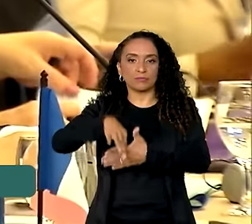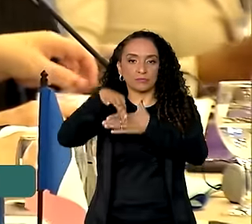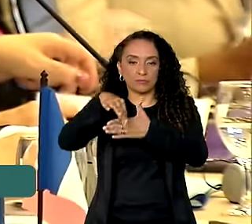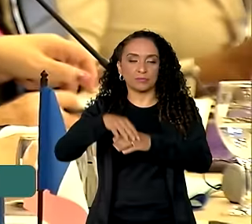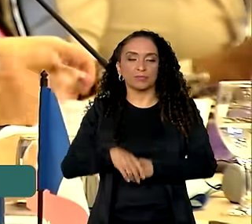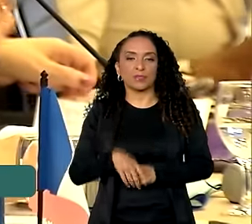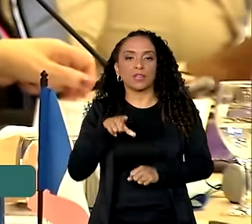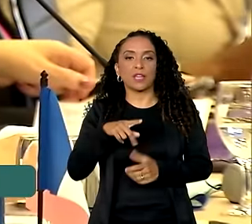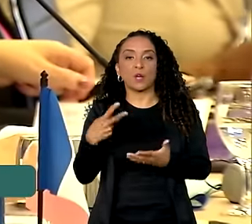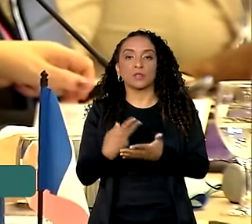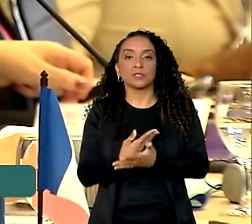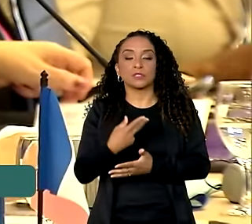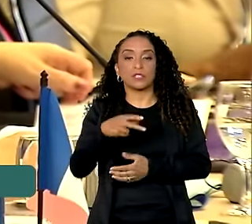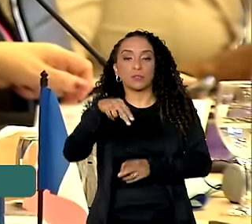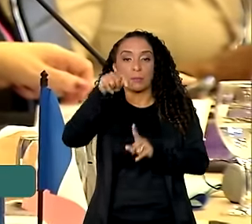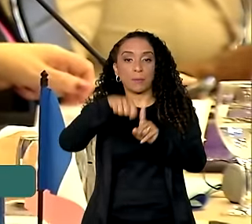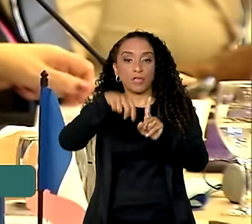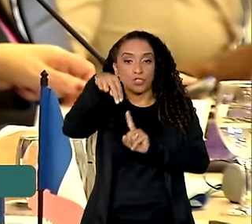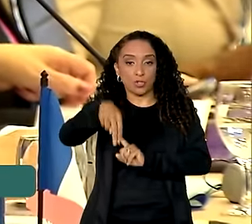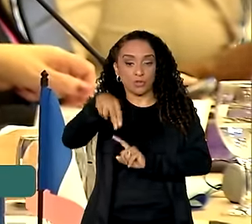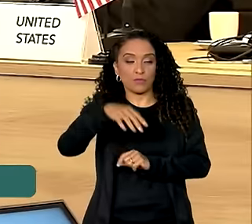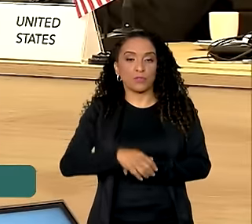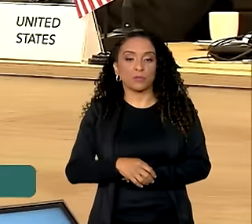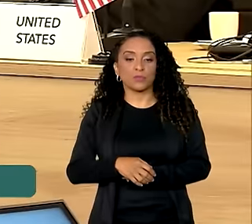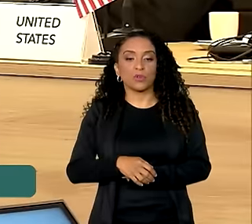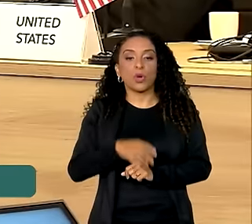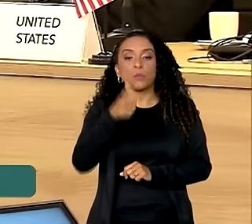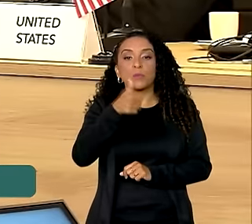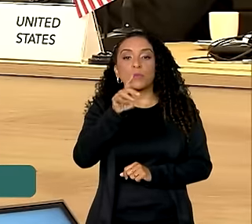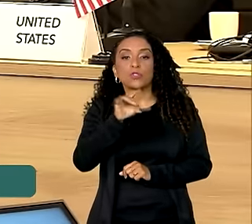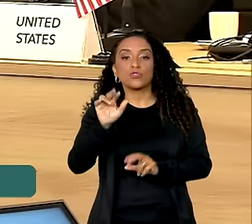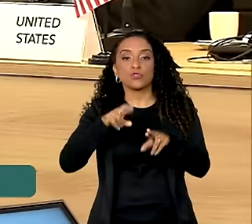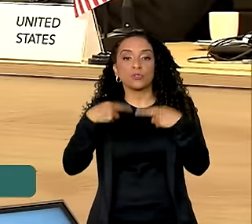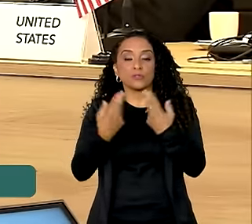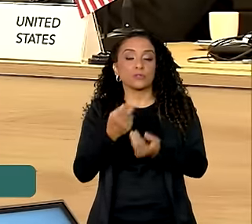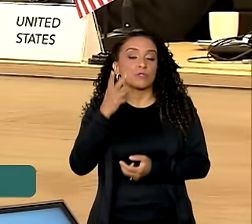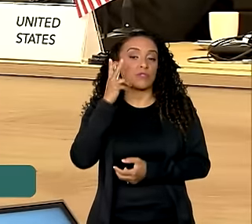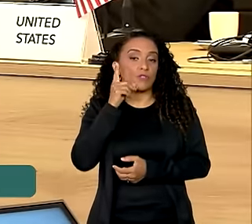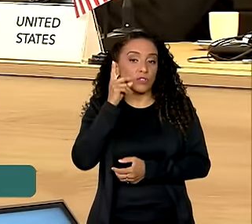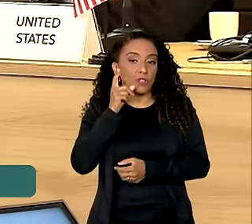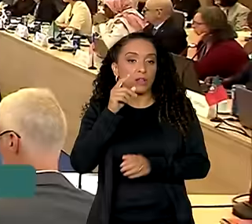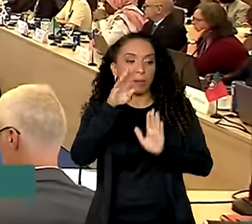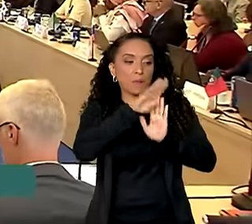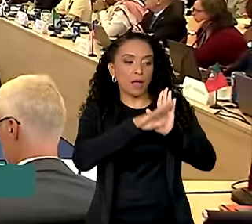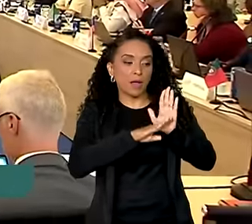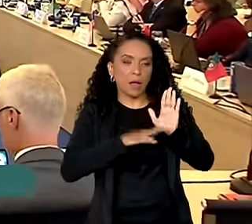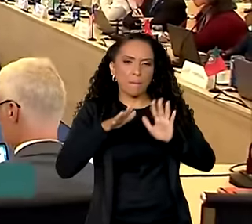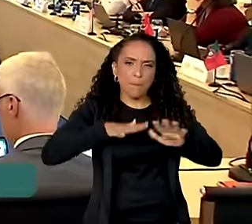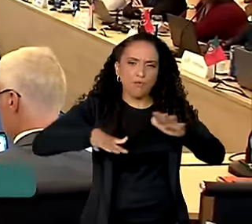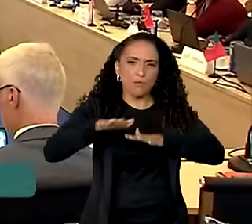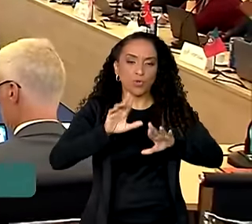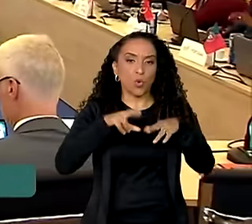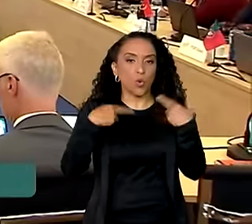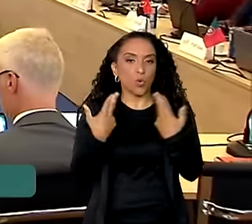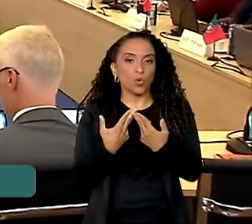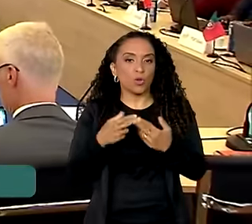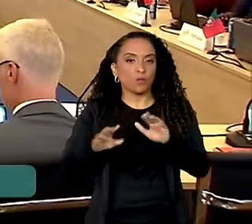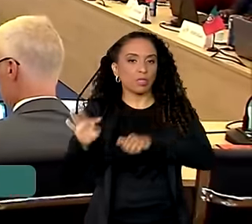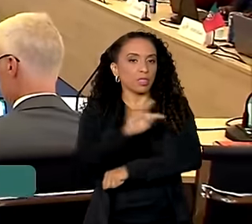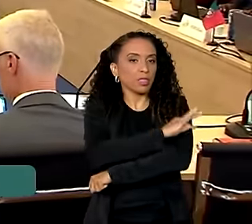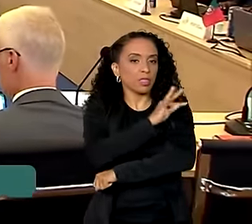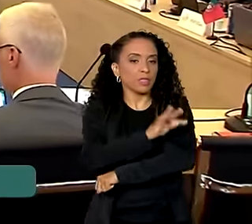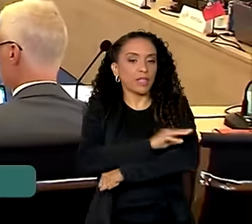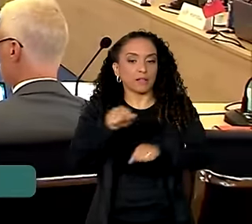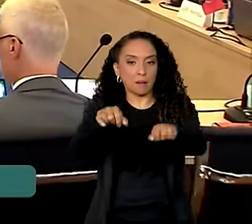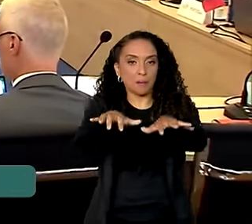grupo, que será realizada em novembro. No primeiro dia do encontro em Fortaleza, a pauta que movimentou as reuniões técnicas,